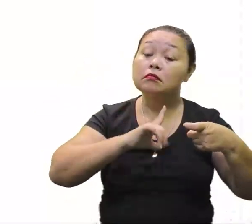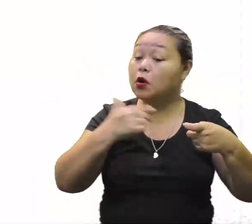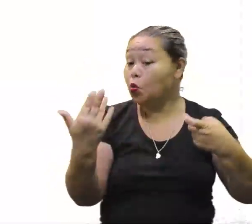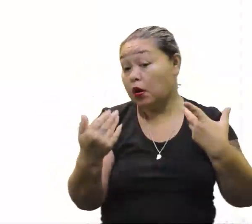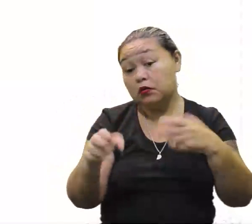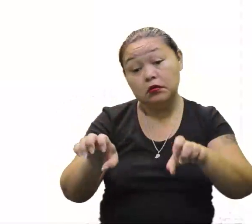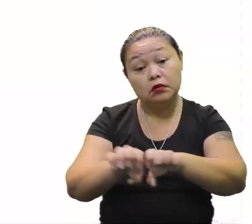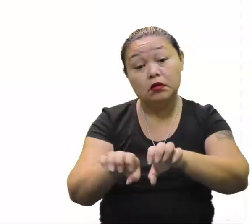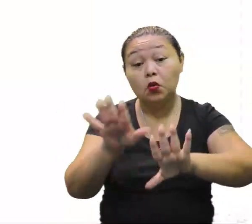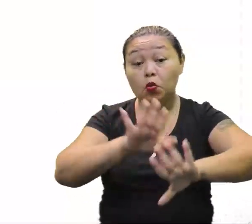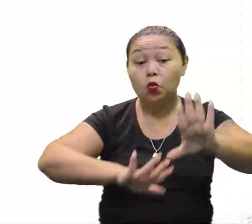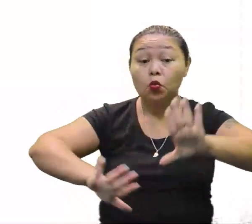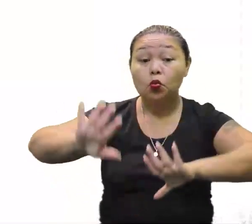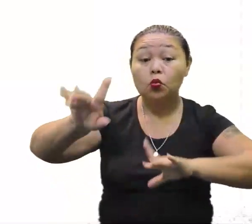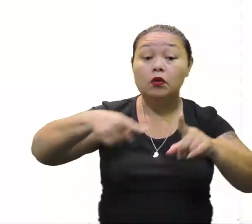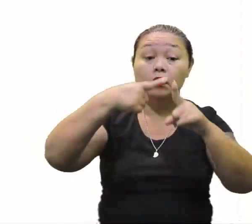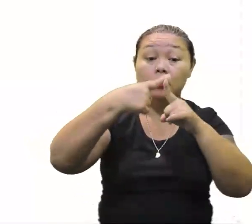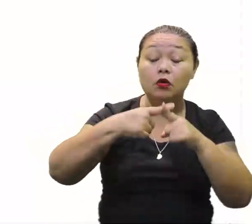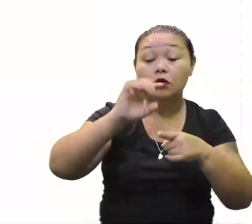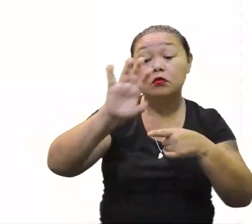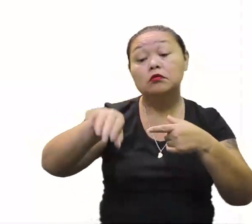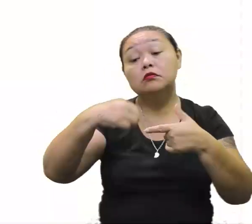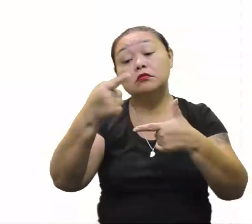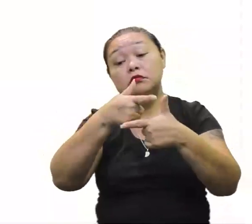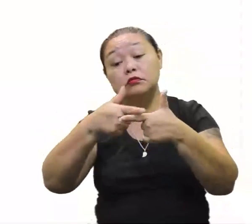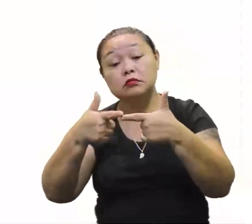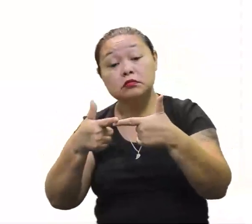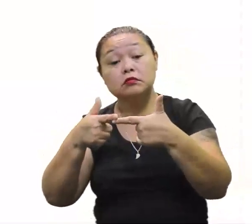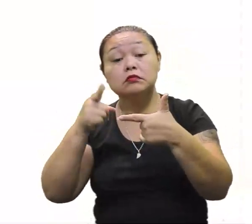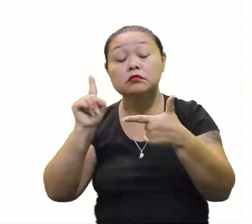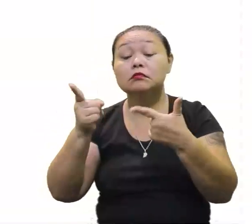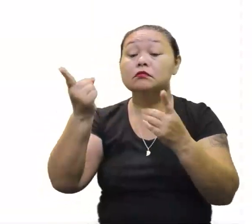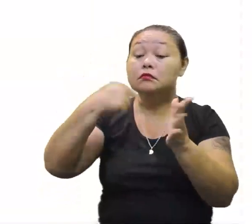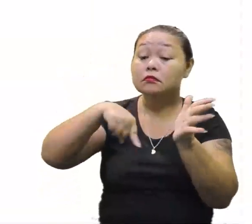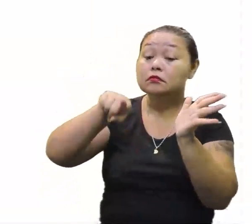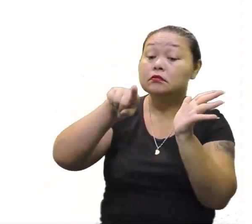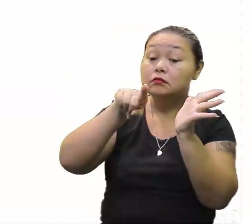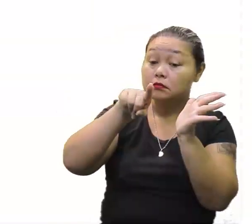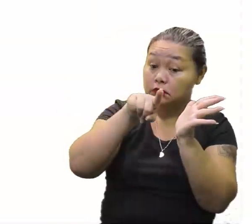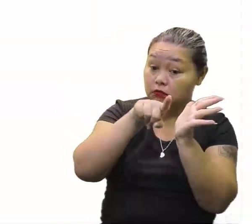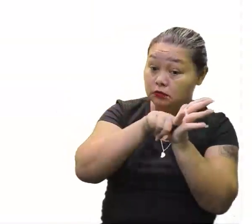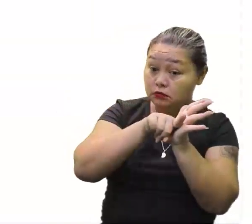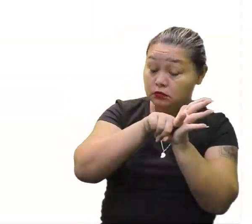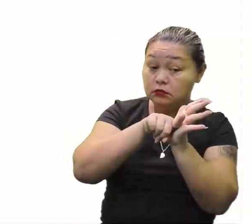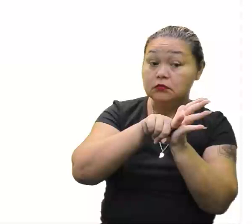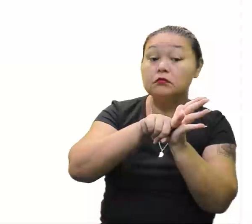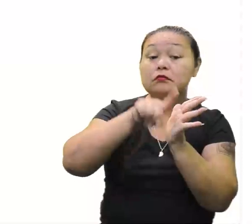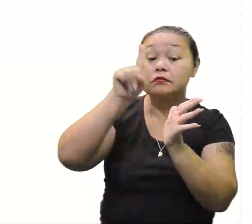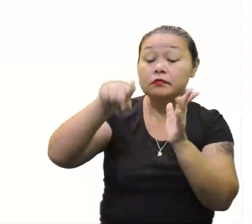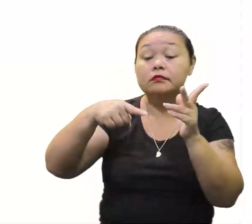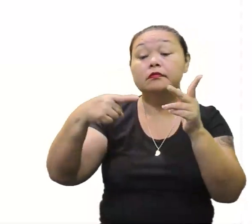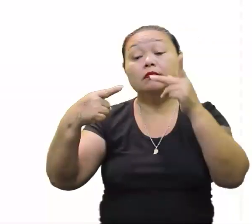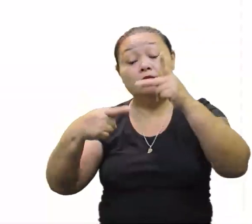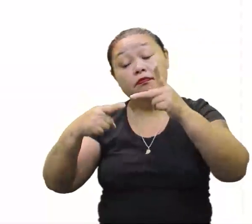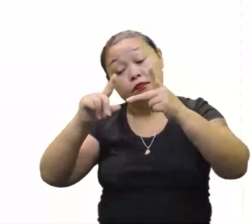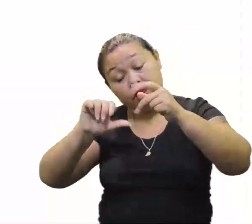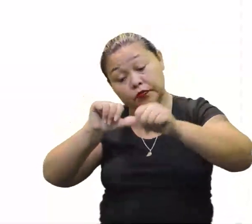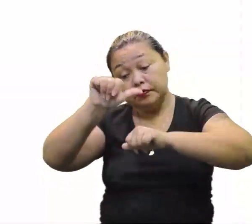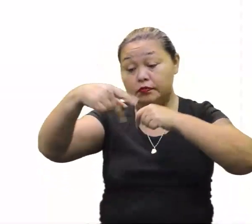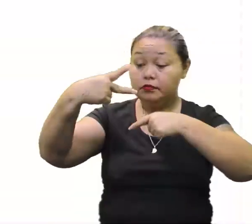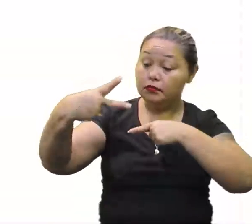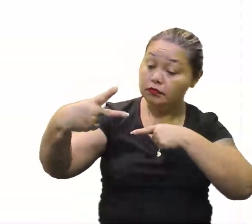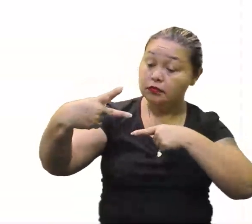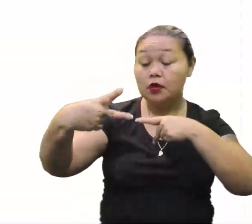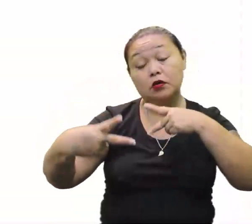equação. Cuidado ao multiplicar ou dividir por números negativos. Sim, porque se está maior, vai ter que ficar menor,